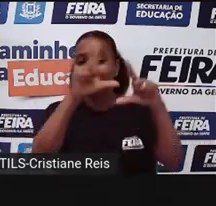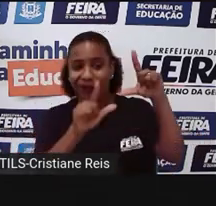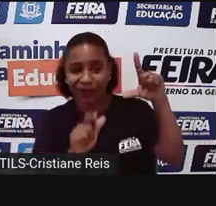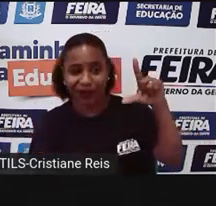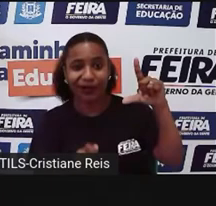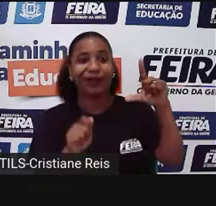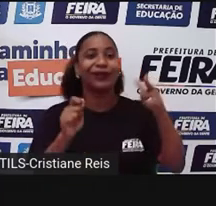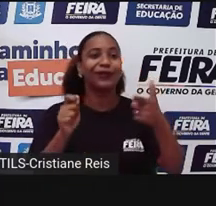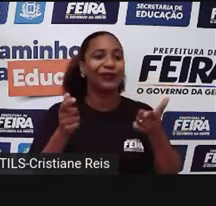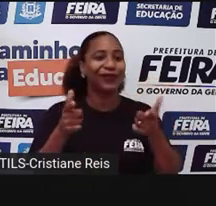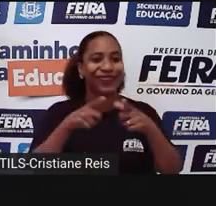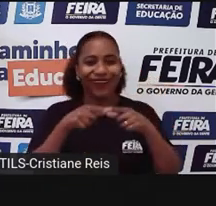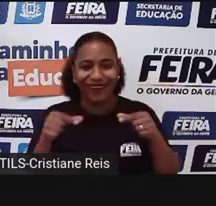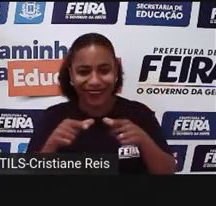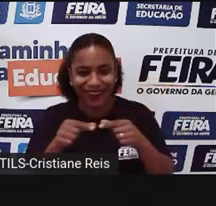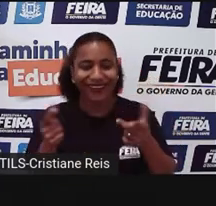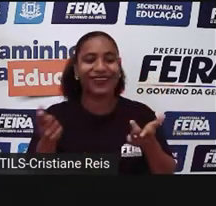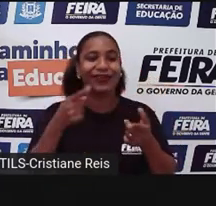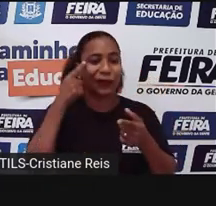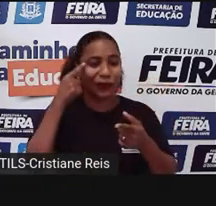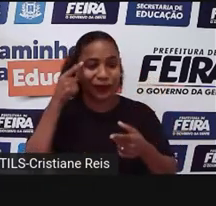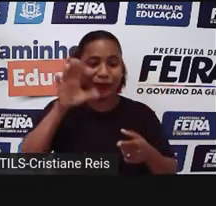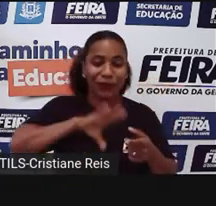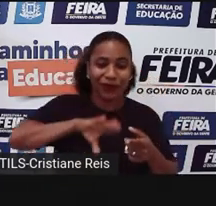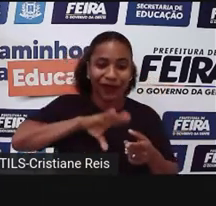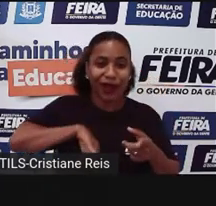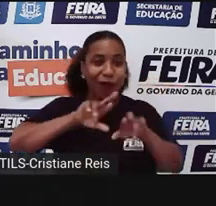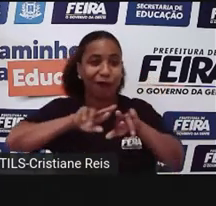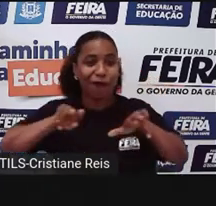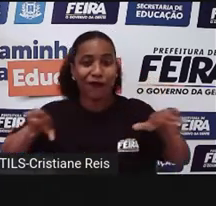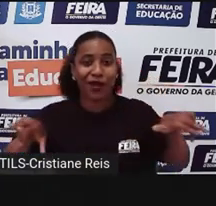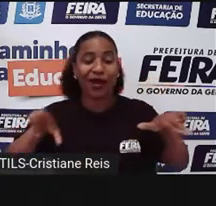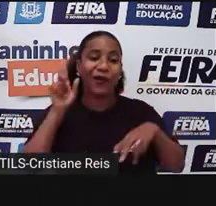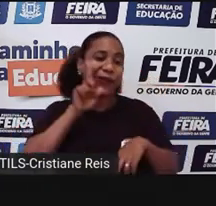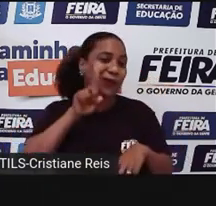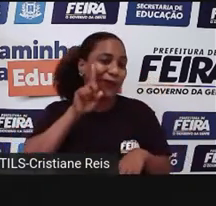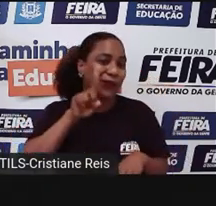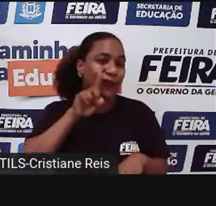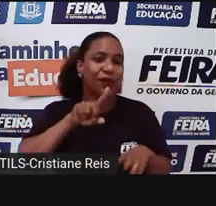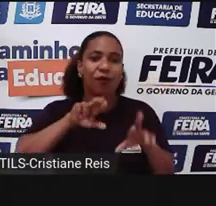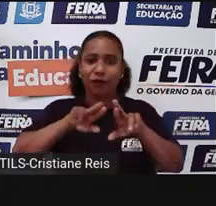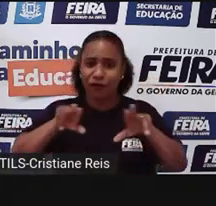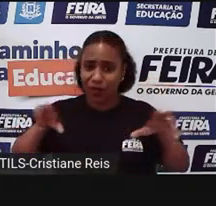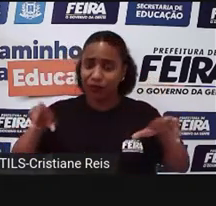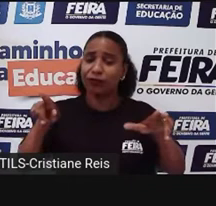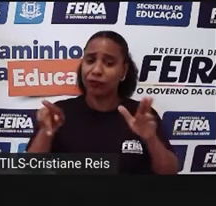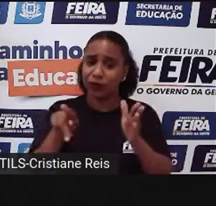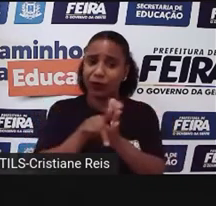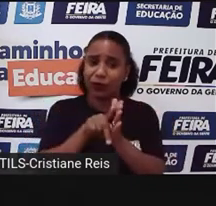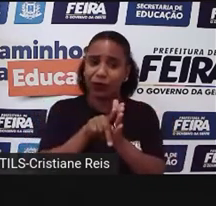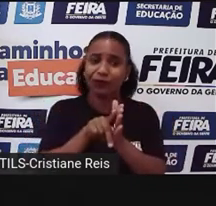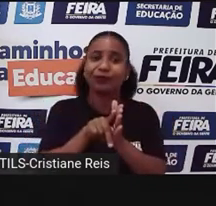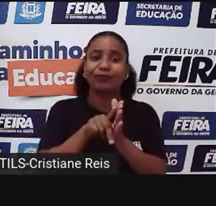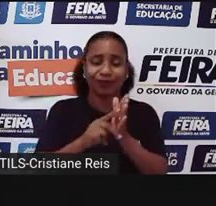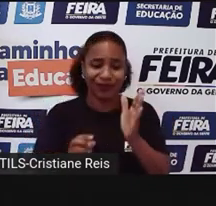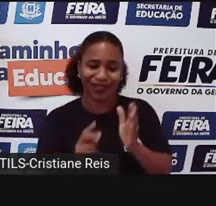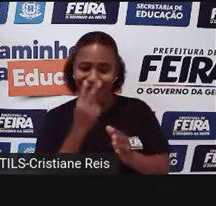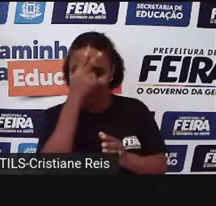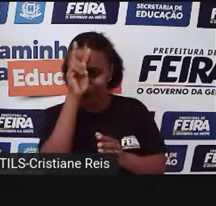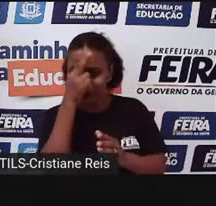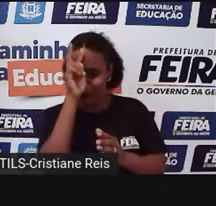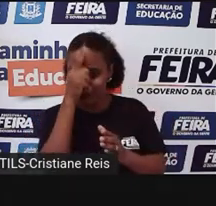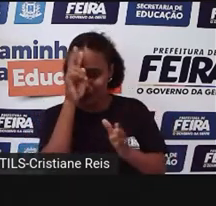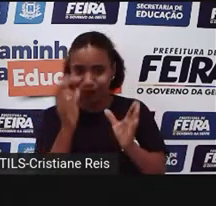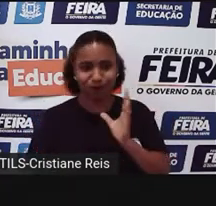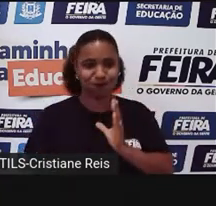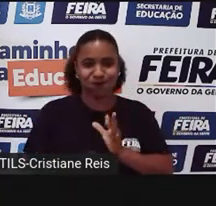coreanos, portugueses, norte-americanos, então, todos eles têm cosmogonias, que é aquela história que nós acreditamos em